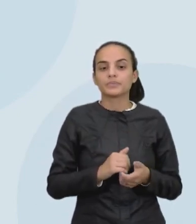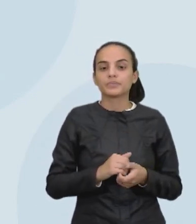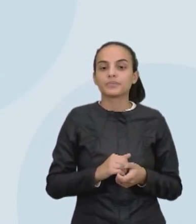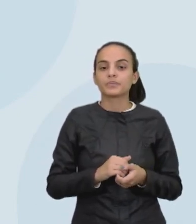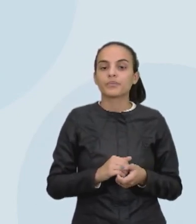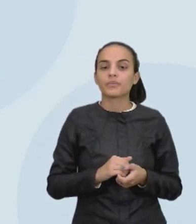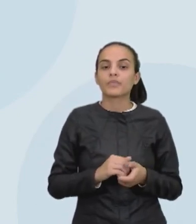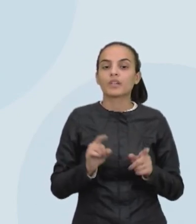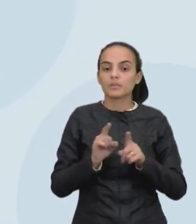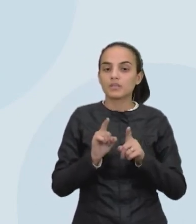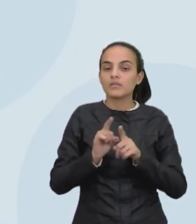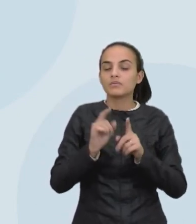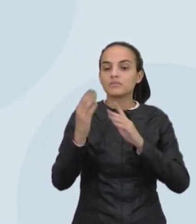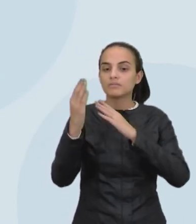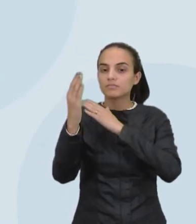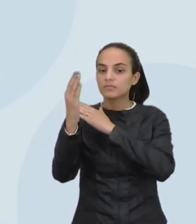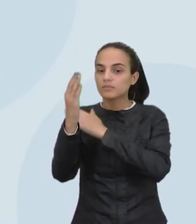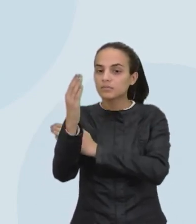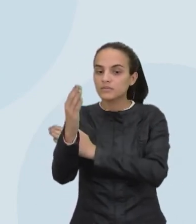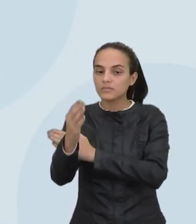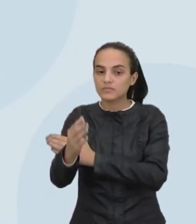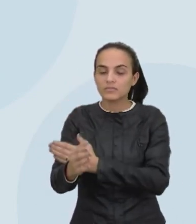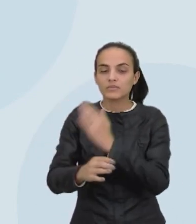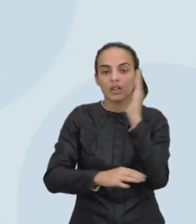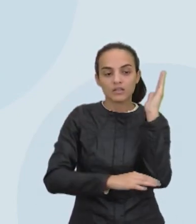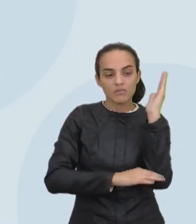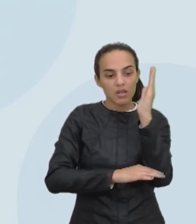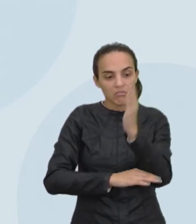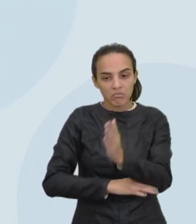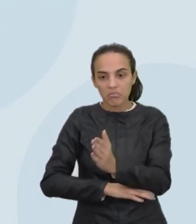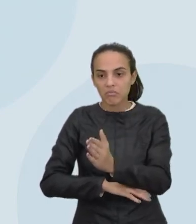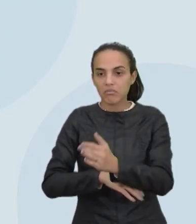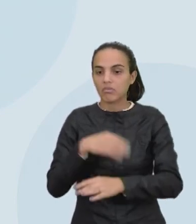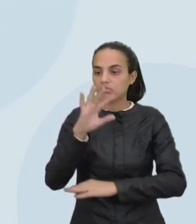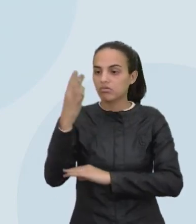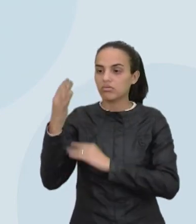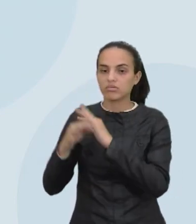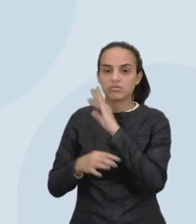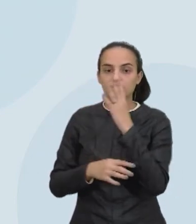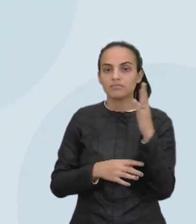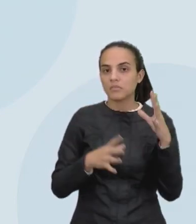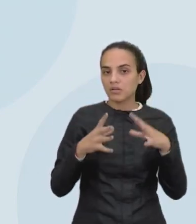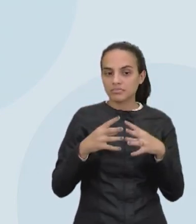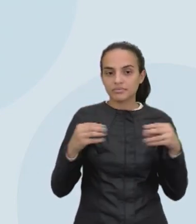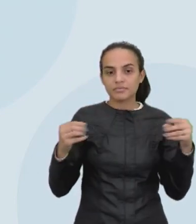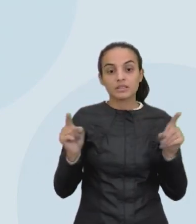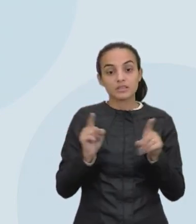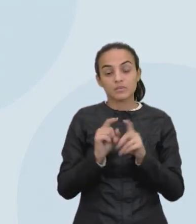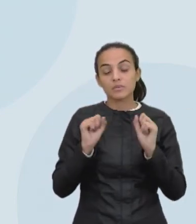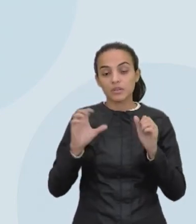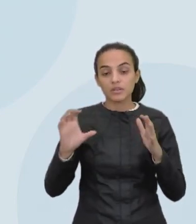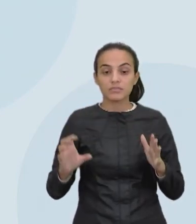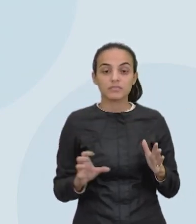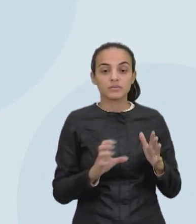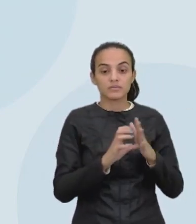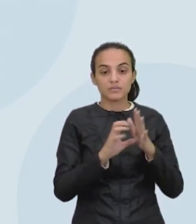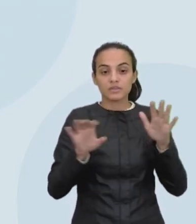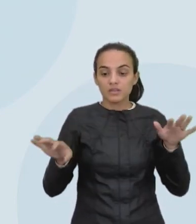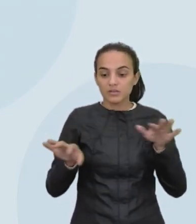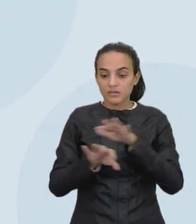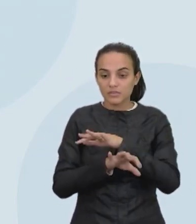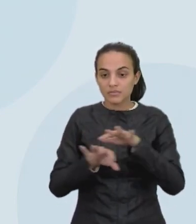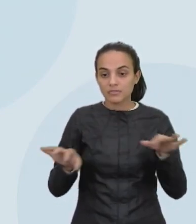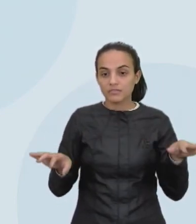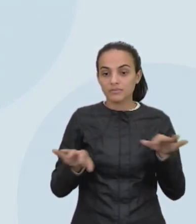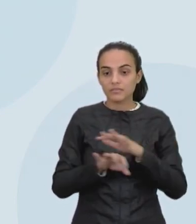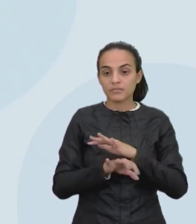A gente pode impactar aí as questões, por exemplo, do desmatamento. A gente pode afetar, né, as cadeias